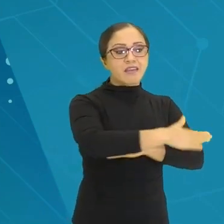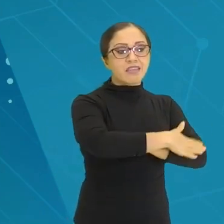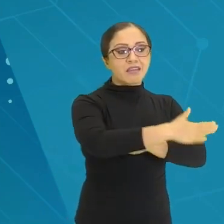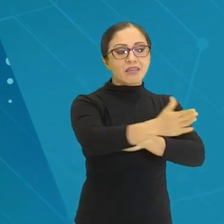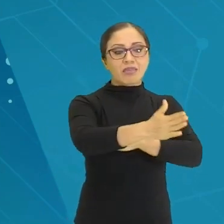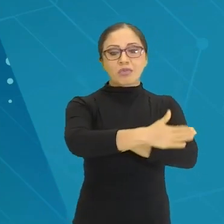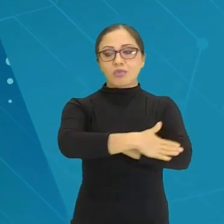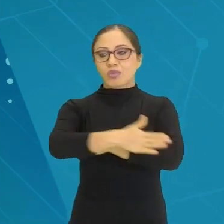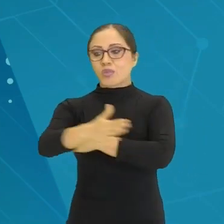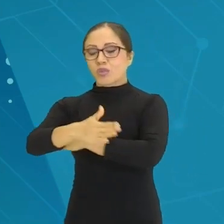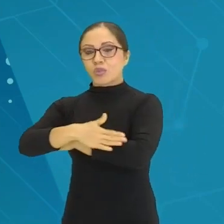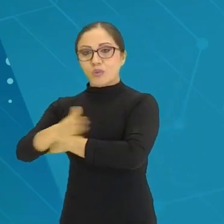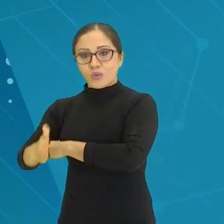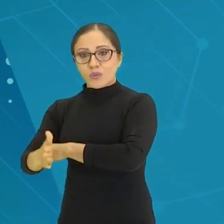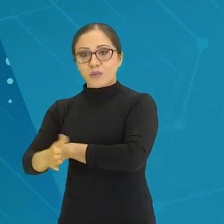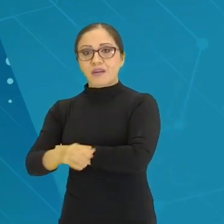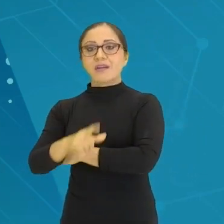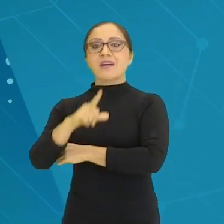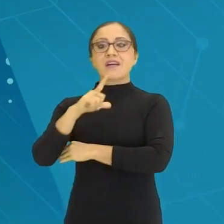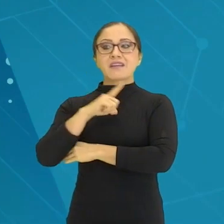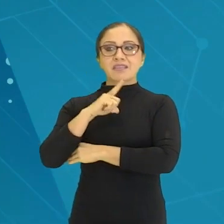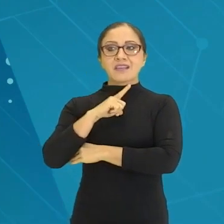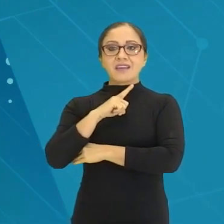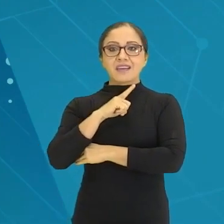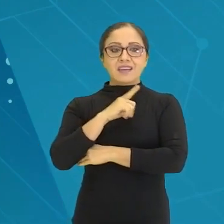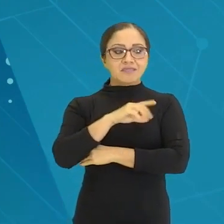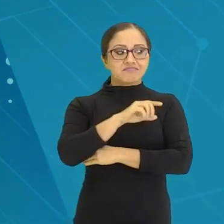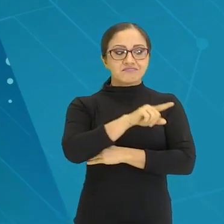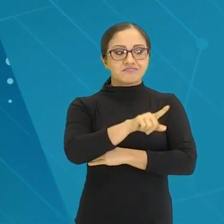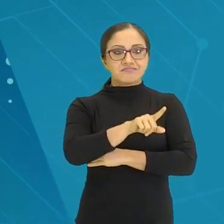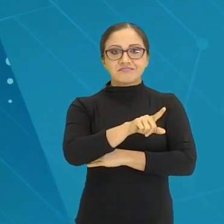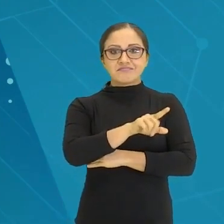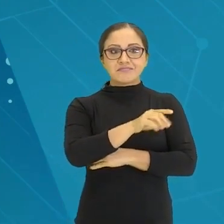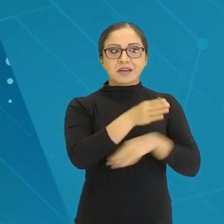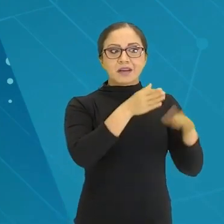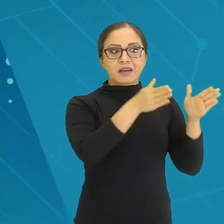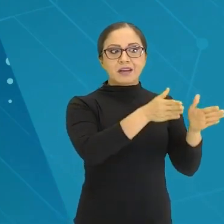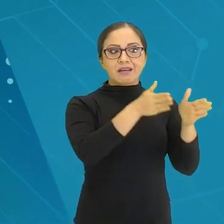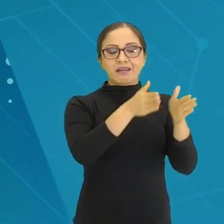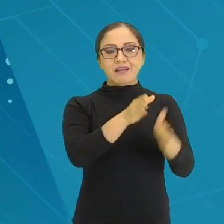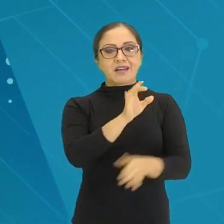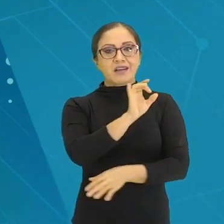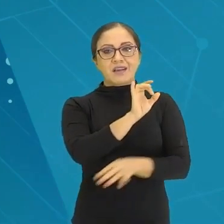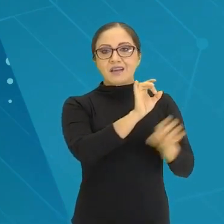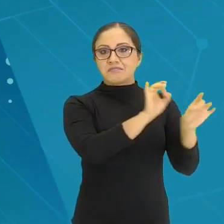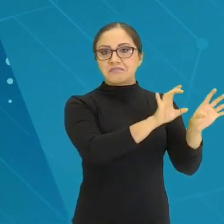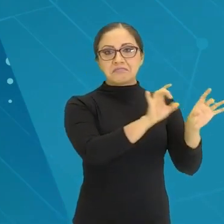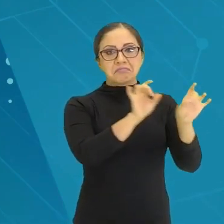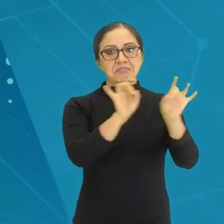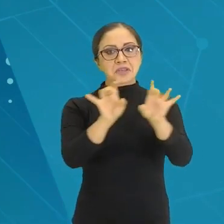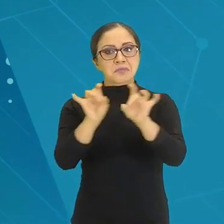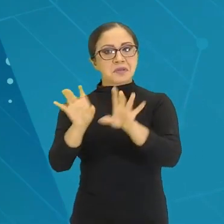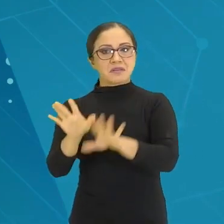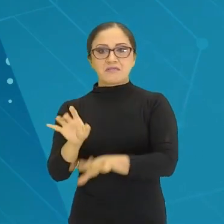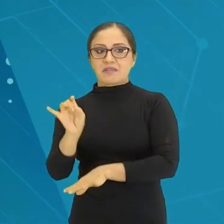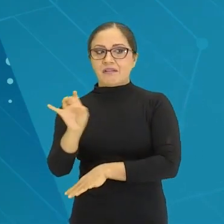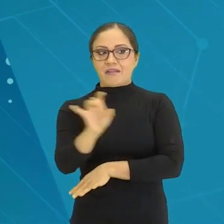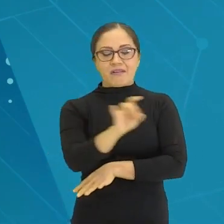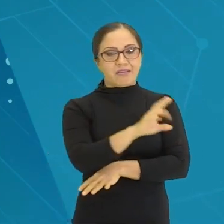aqui eu não estou dizendo que isso vai dar certo, porque quando a gente vai para a sala de aula, a sala envolve um nível de complexidade muito grande.